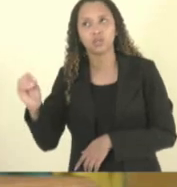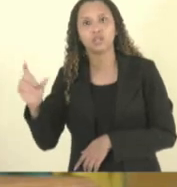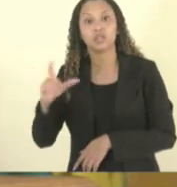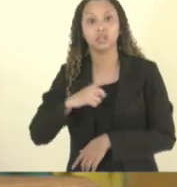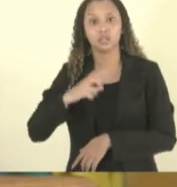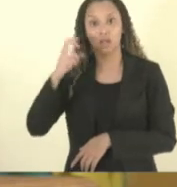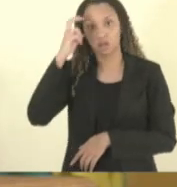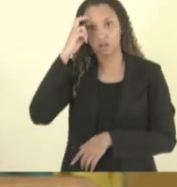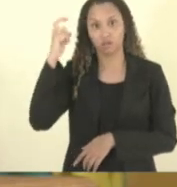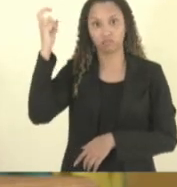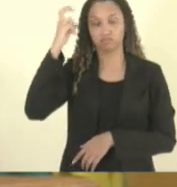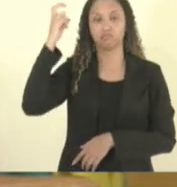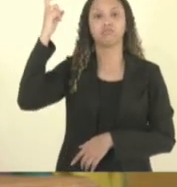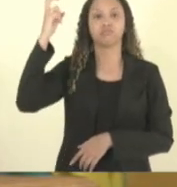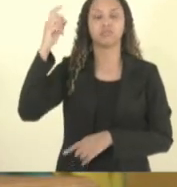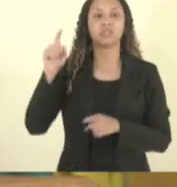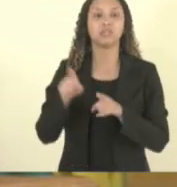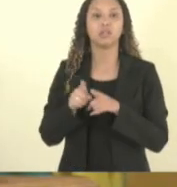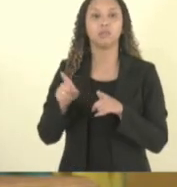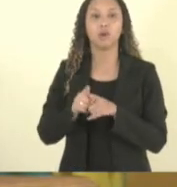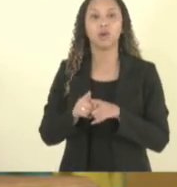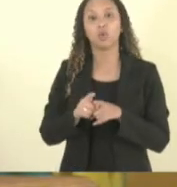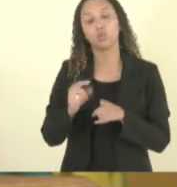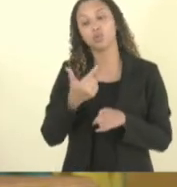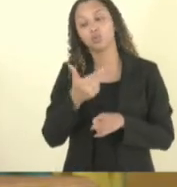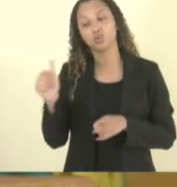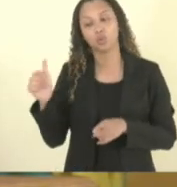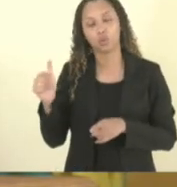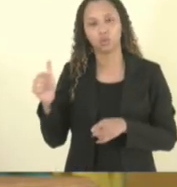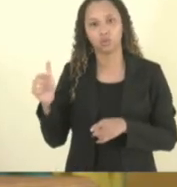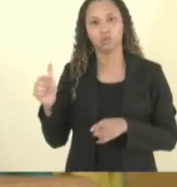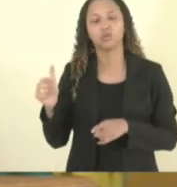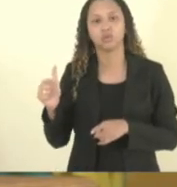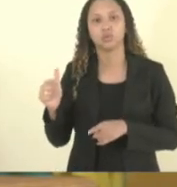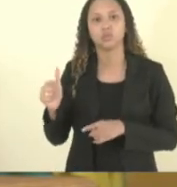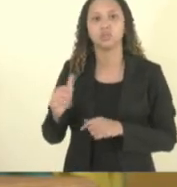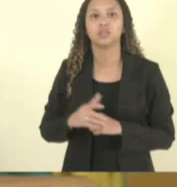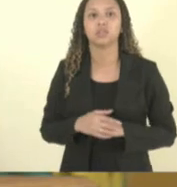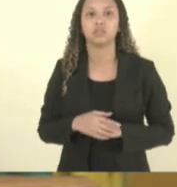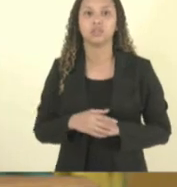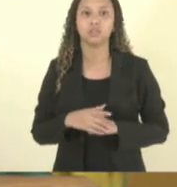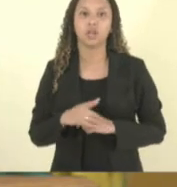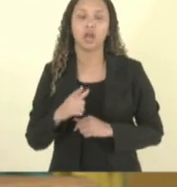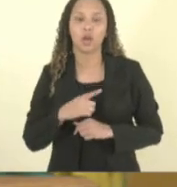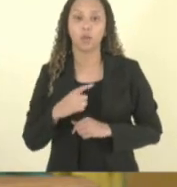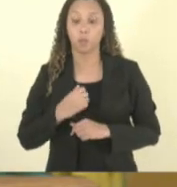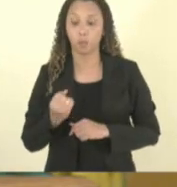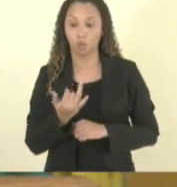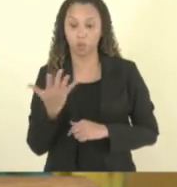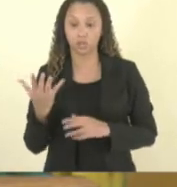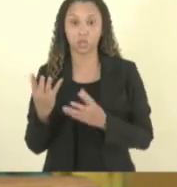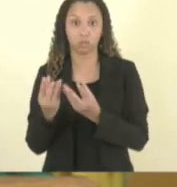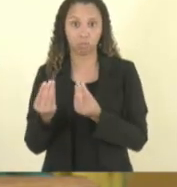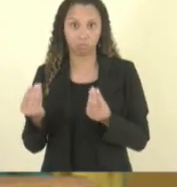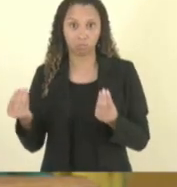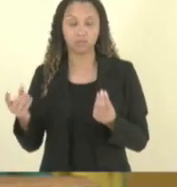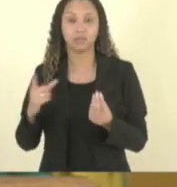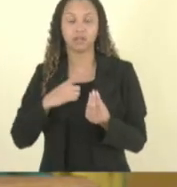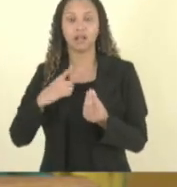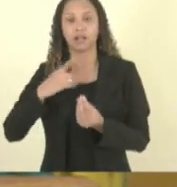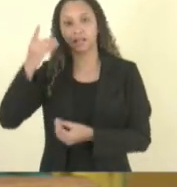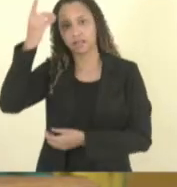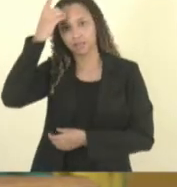habilidades e superdotação e o restante desse número que é um número considerável são os estudantes com deficiência